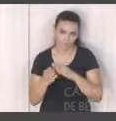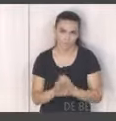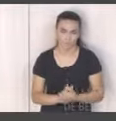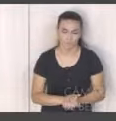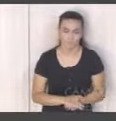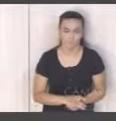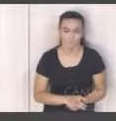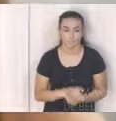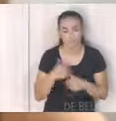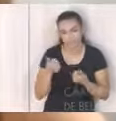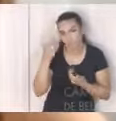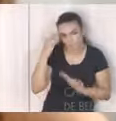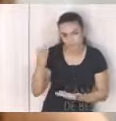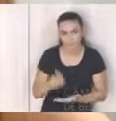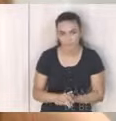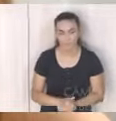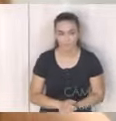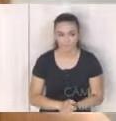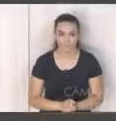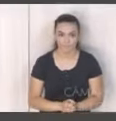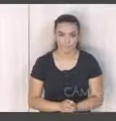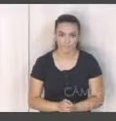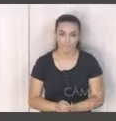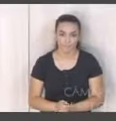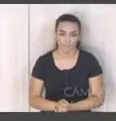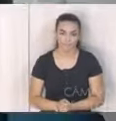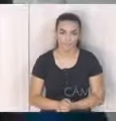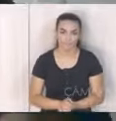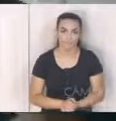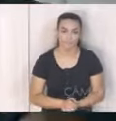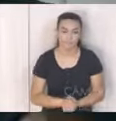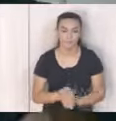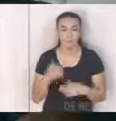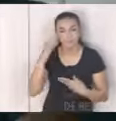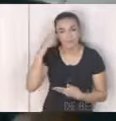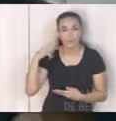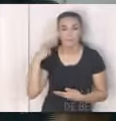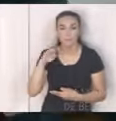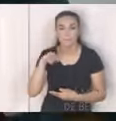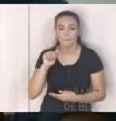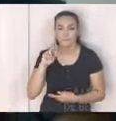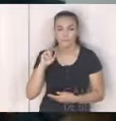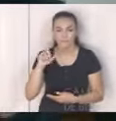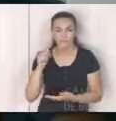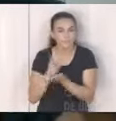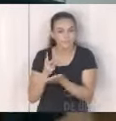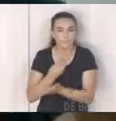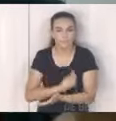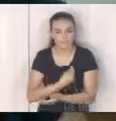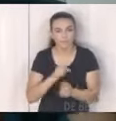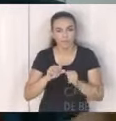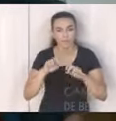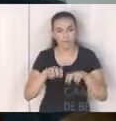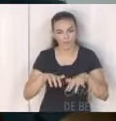tá bom obrigado ok obrigado vereadora Marcela sempre participando das audiências da